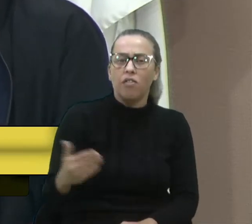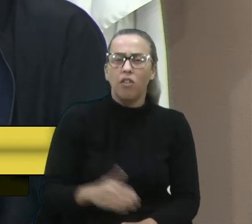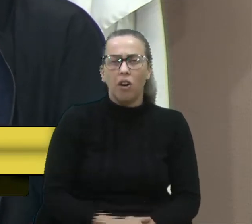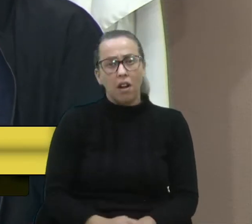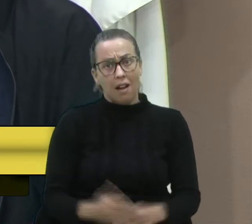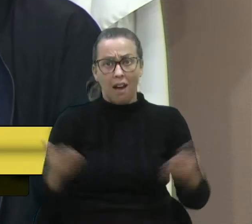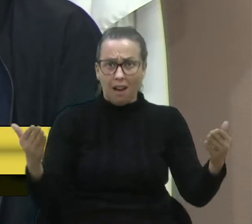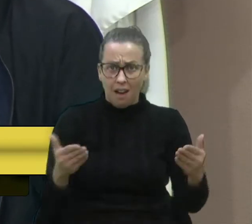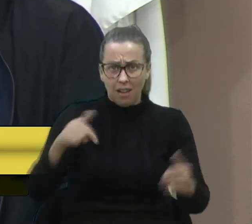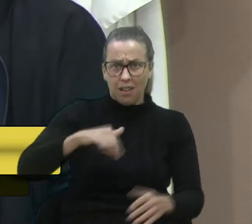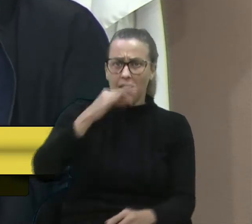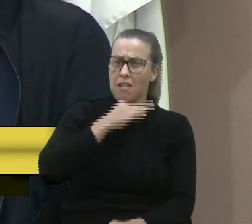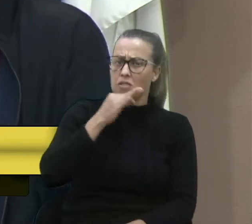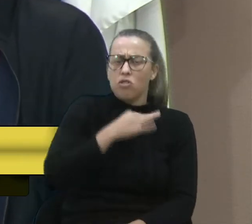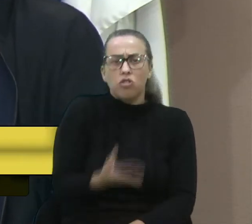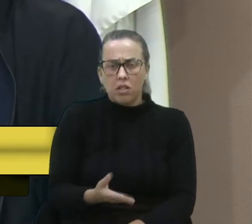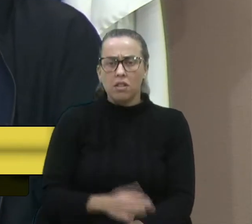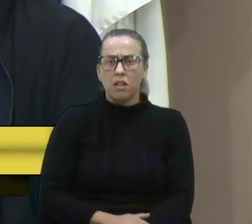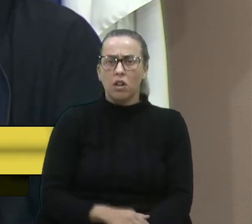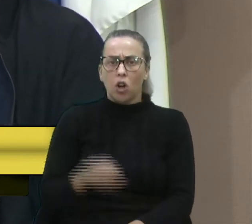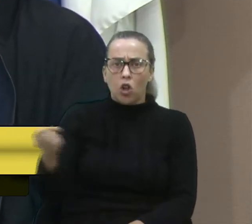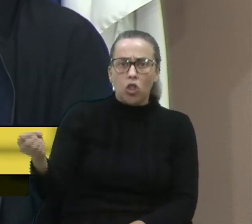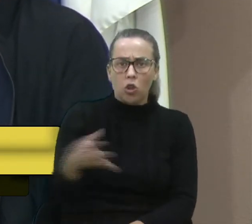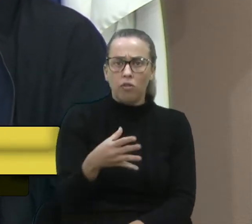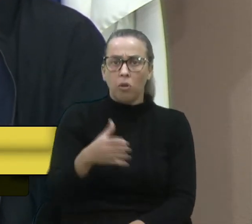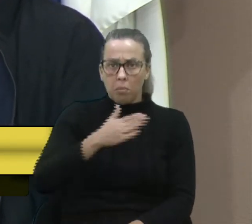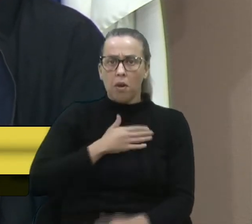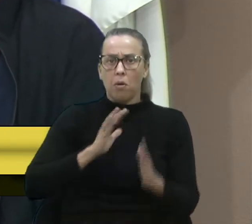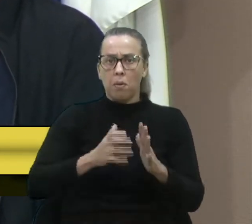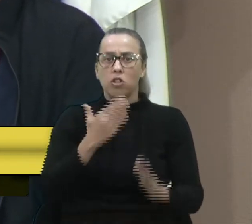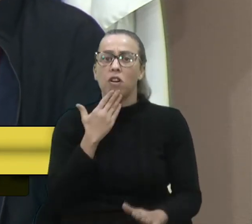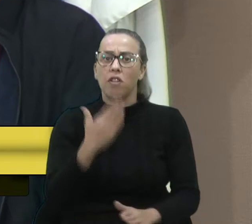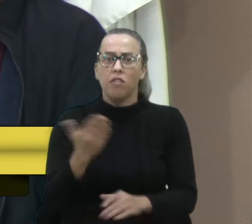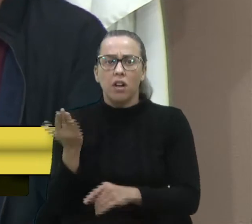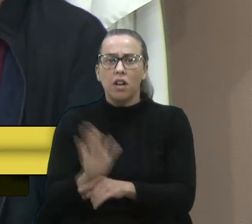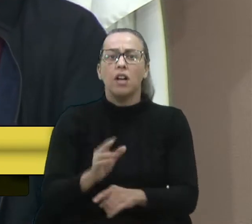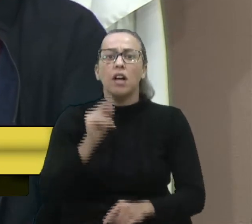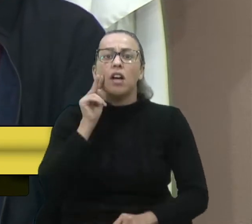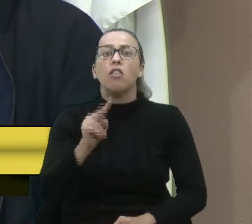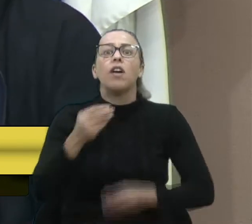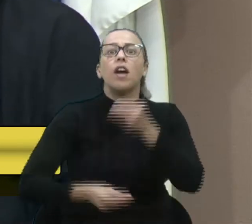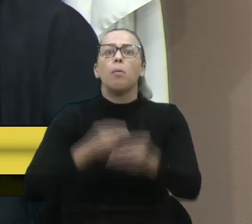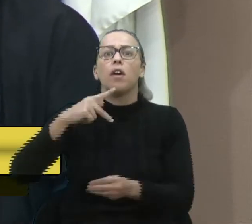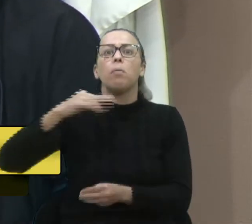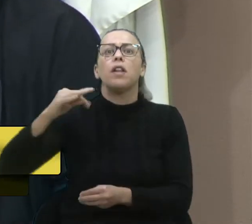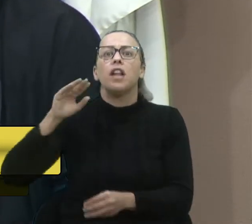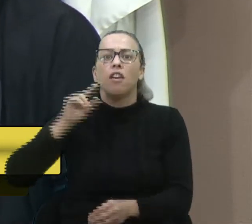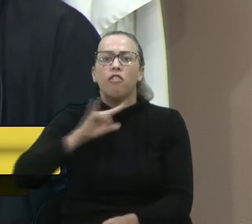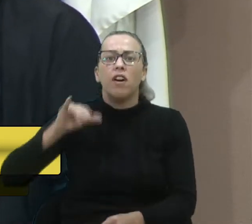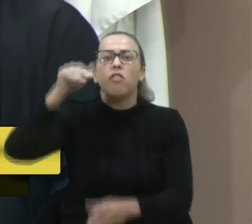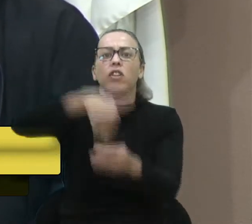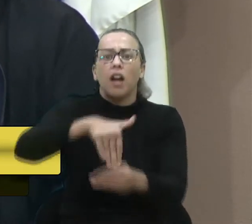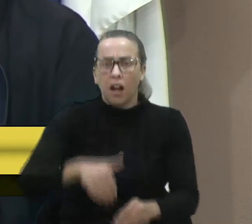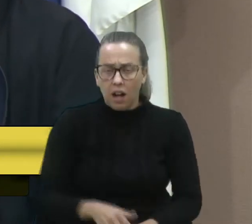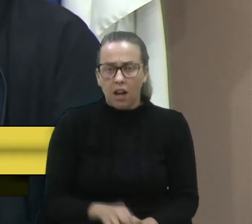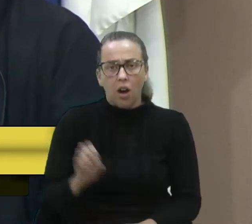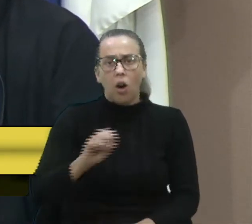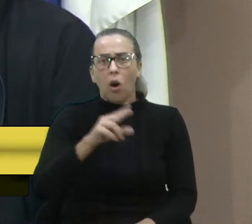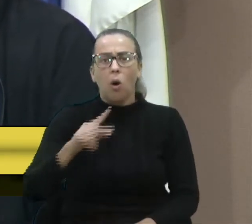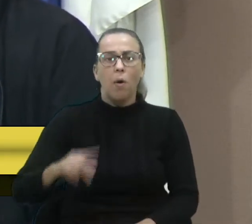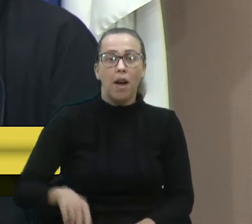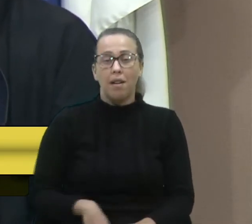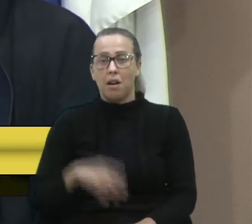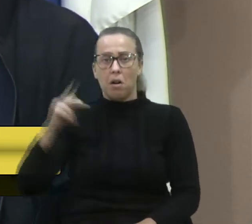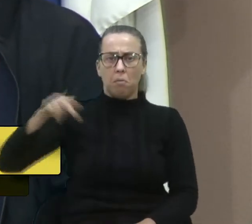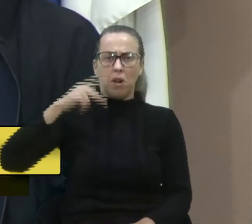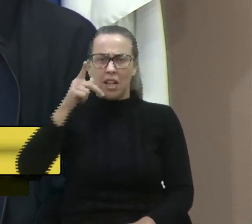Aqui em Caxias do Sul, o meu partido vai ser a favor. Eu quero ver como é que o PT vai votar. Ou era politicagem